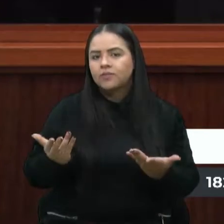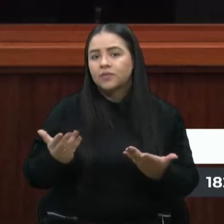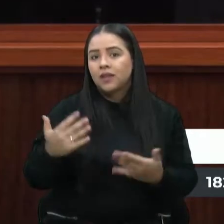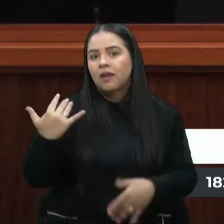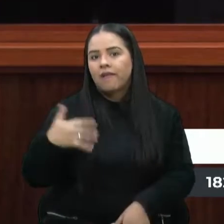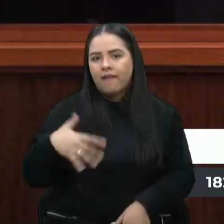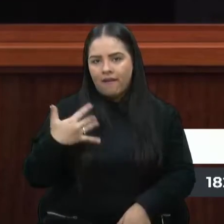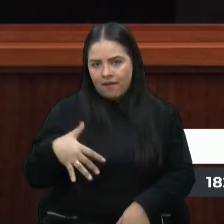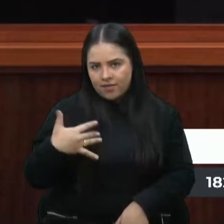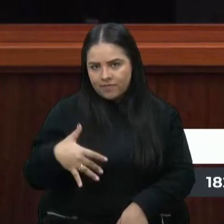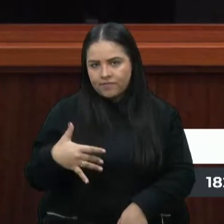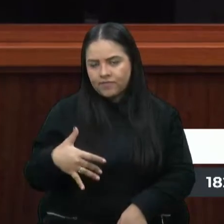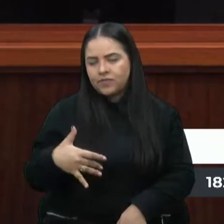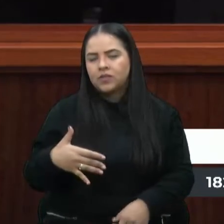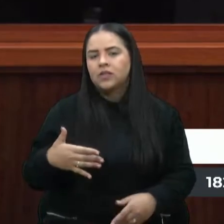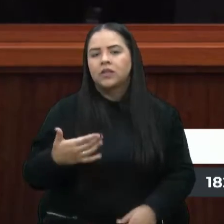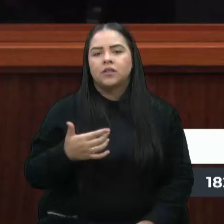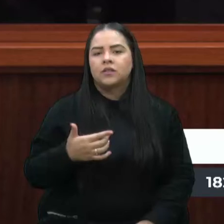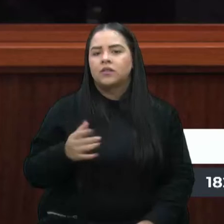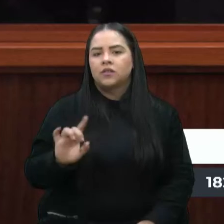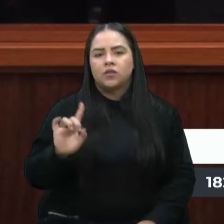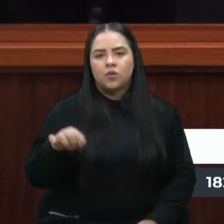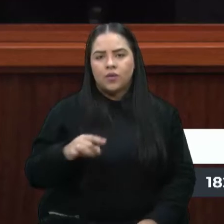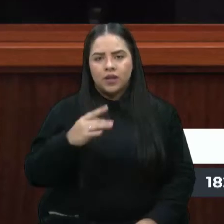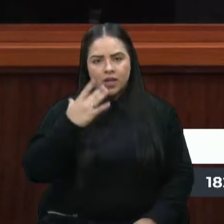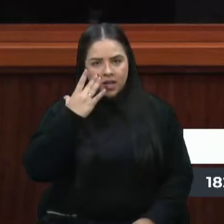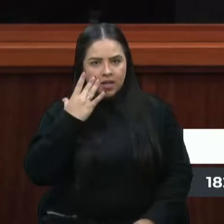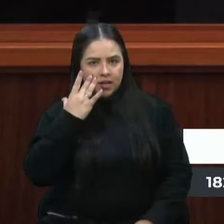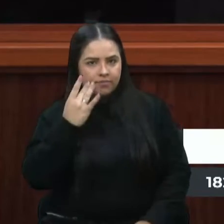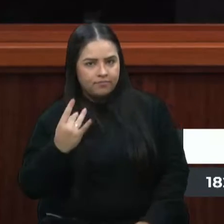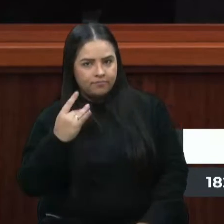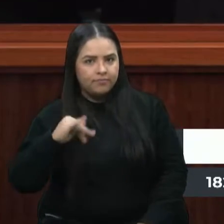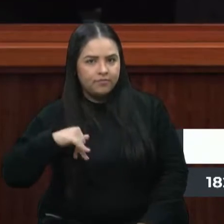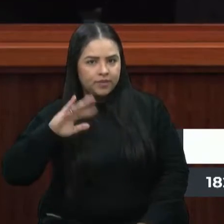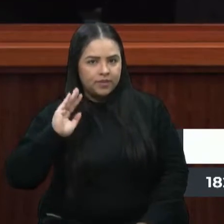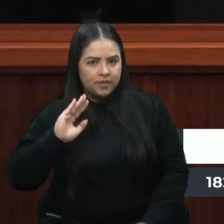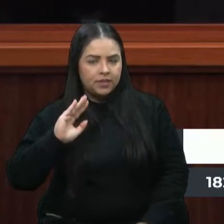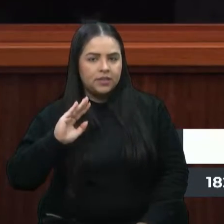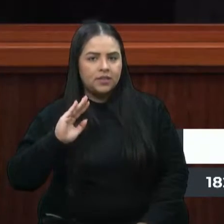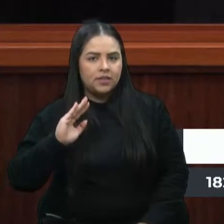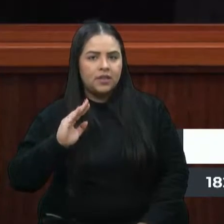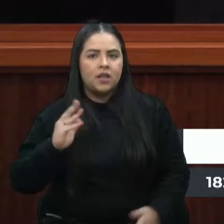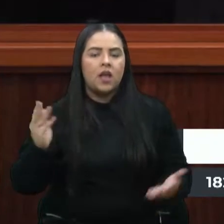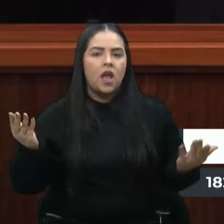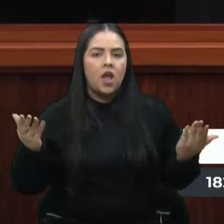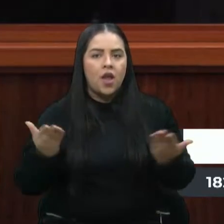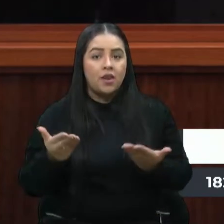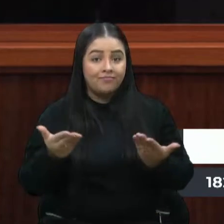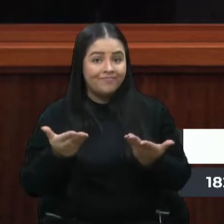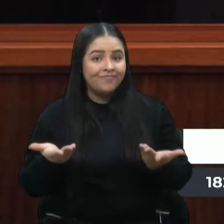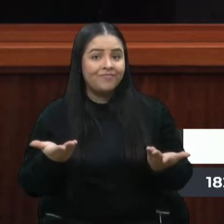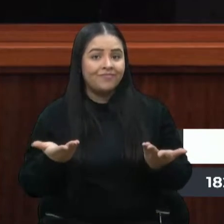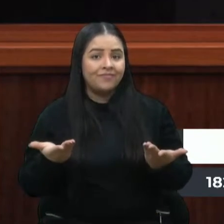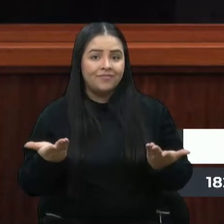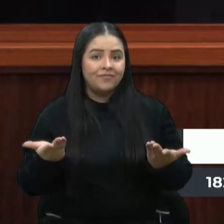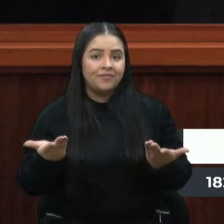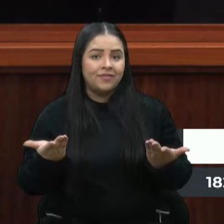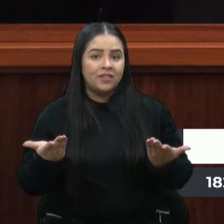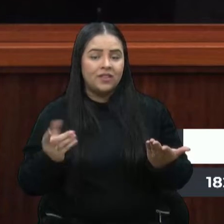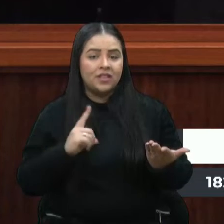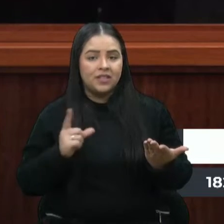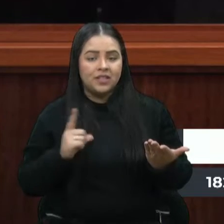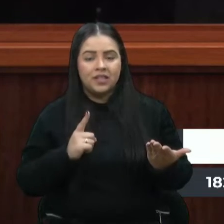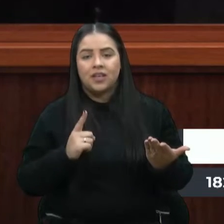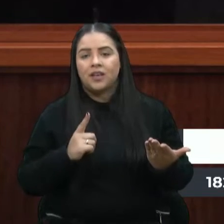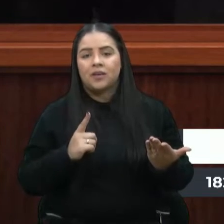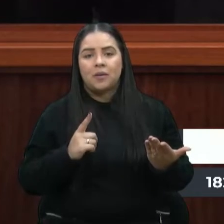a cara a passagem, já não é dos mais atrativos dentro, e agora vai ficar um congestionamento